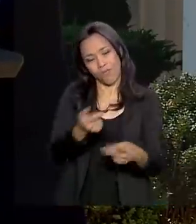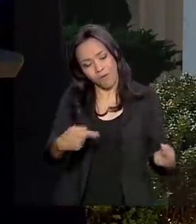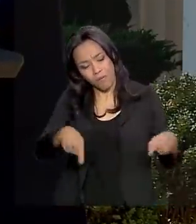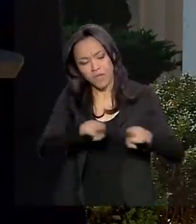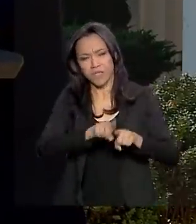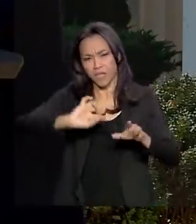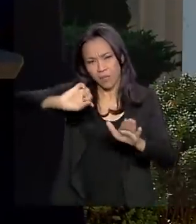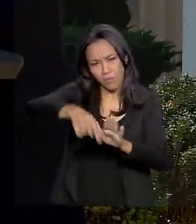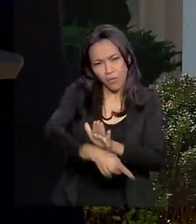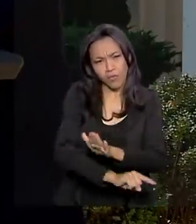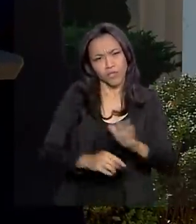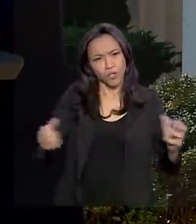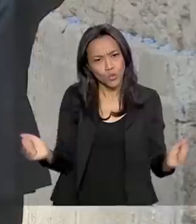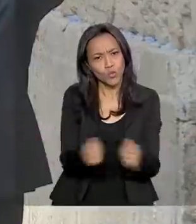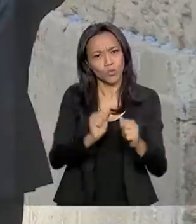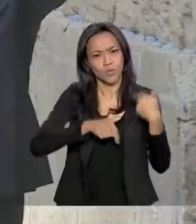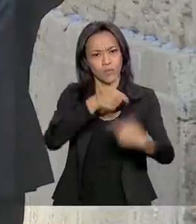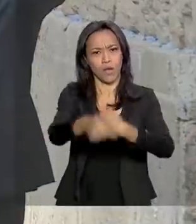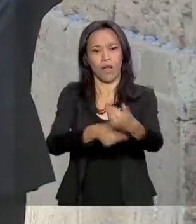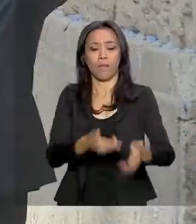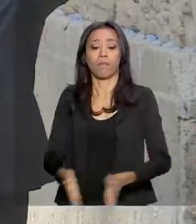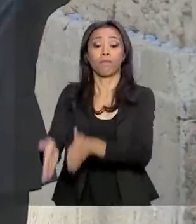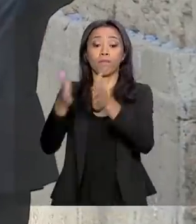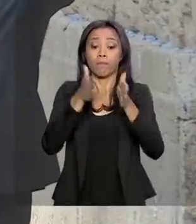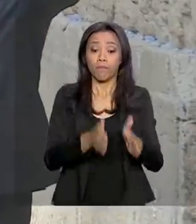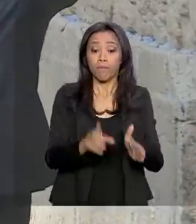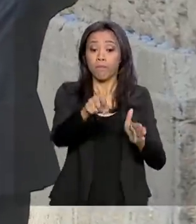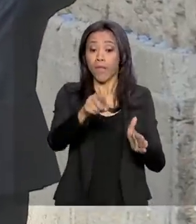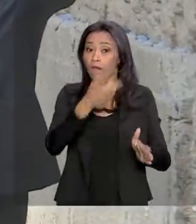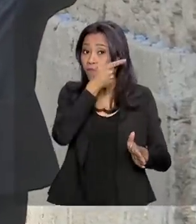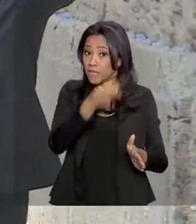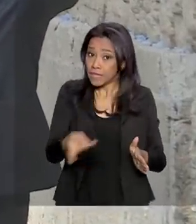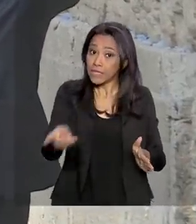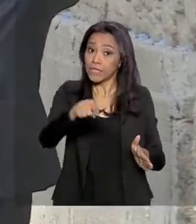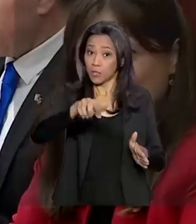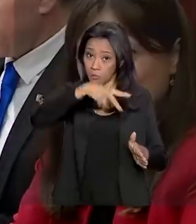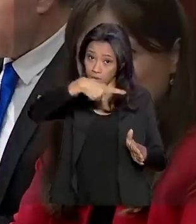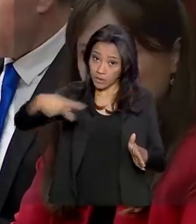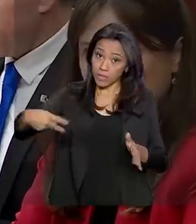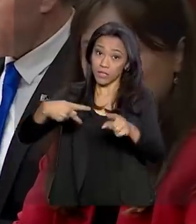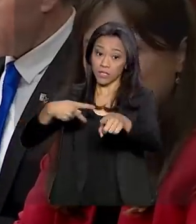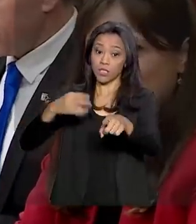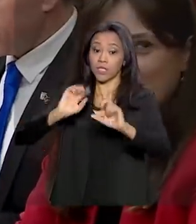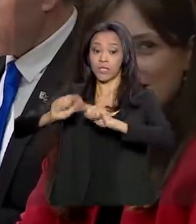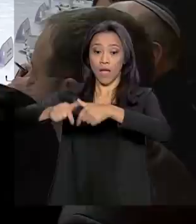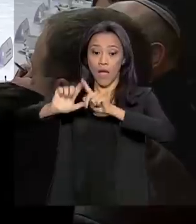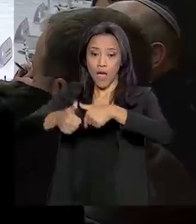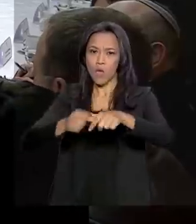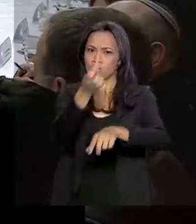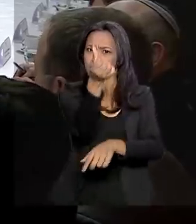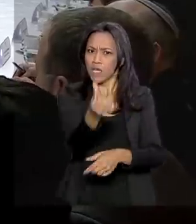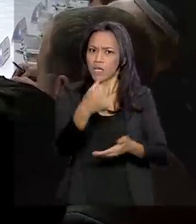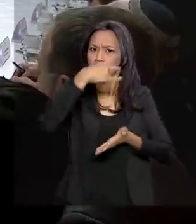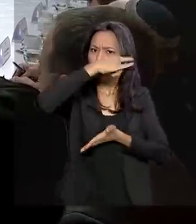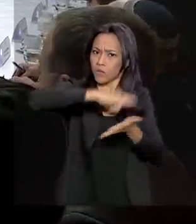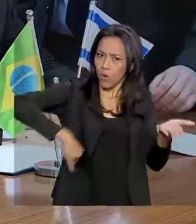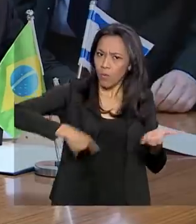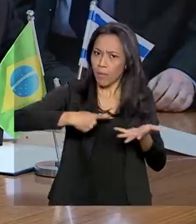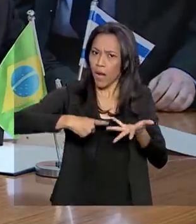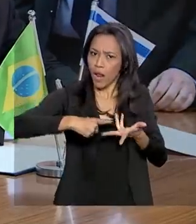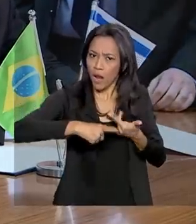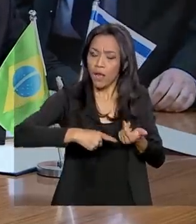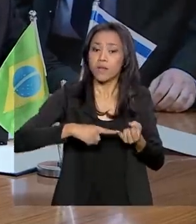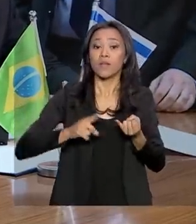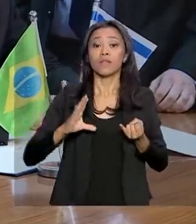profunda e trabalharmos juntos. Da visita do presidente brasileiro a Israel, saíram seis acordos de cooperação em áreas como